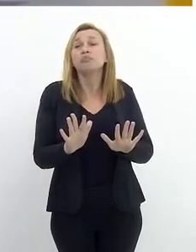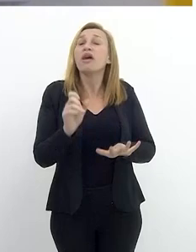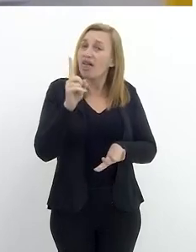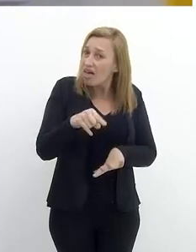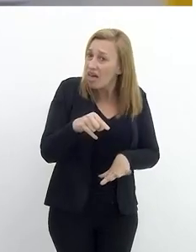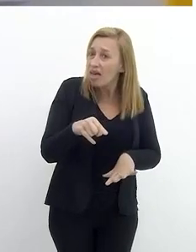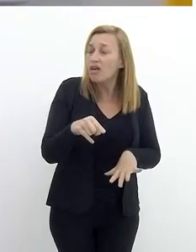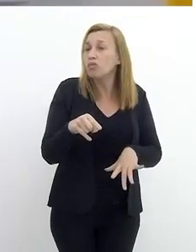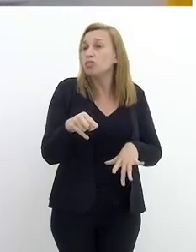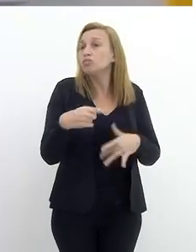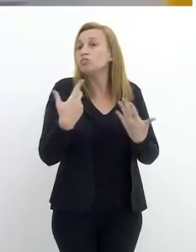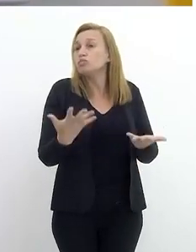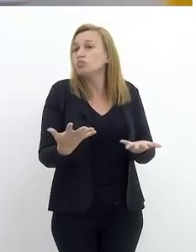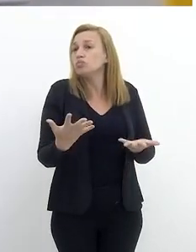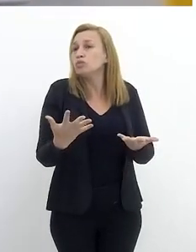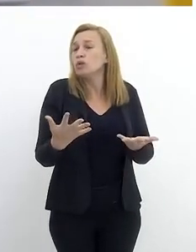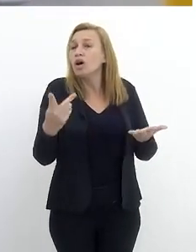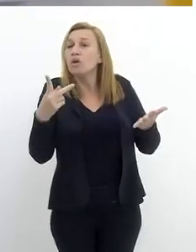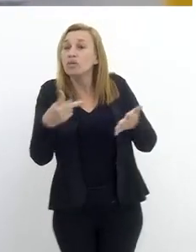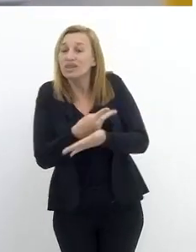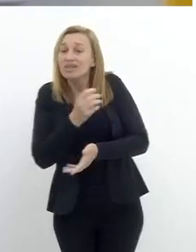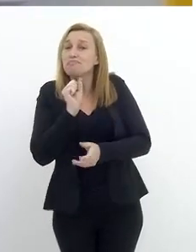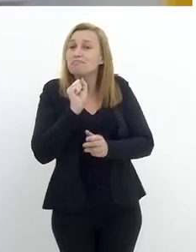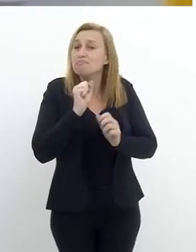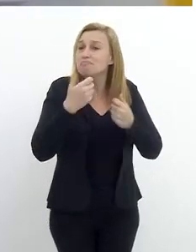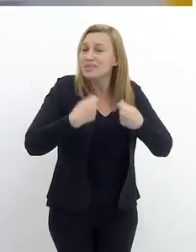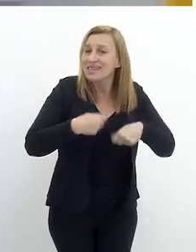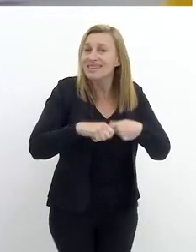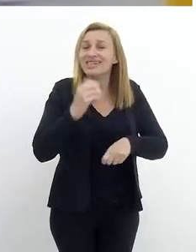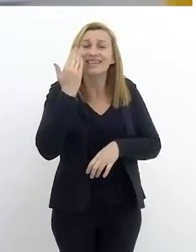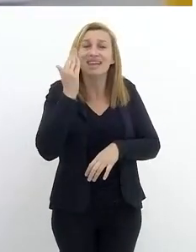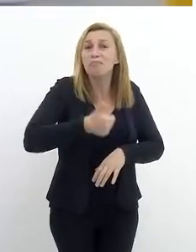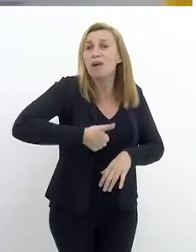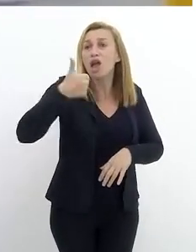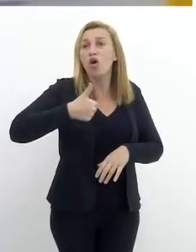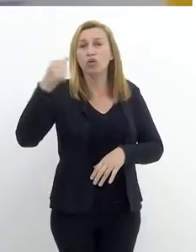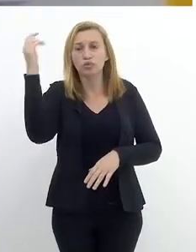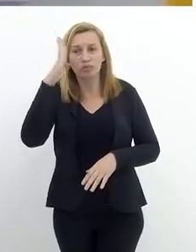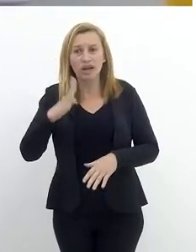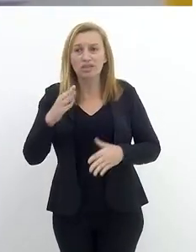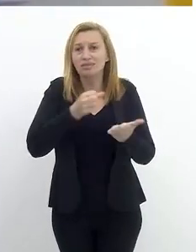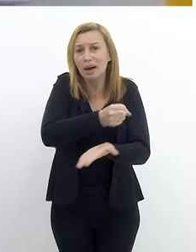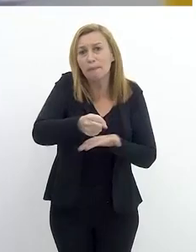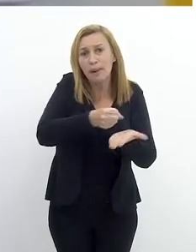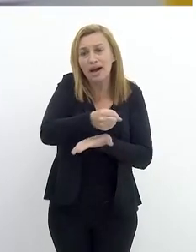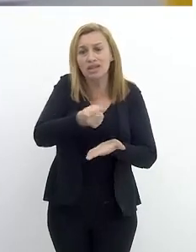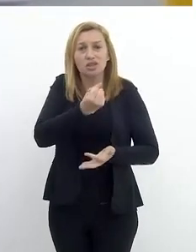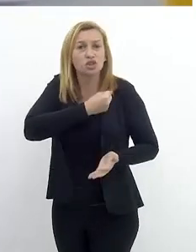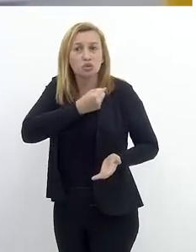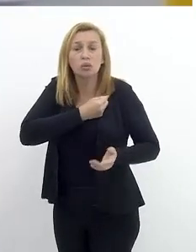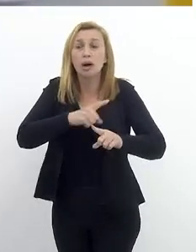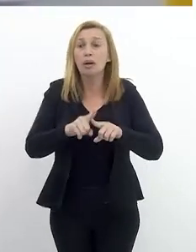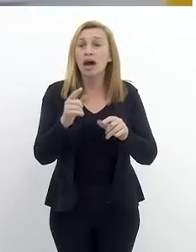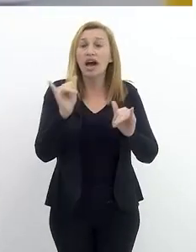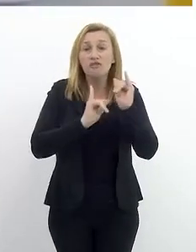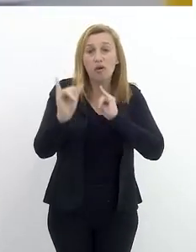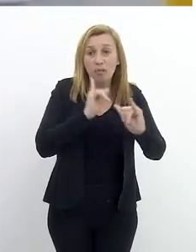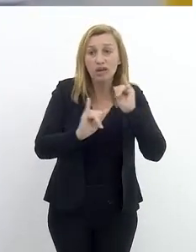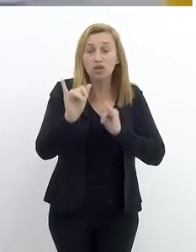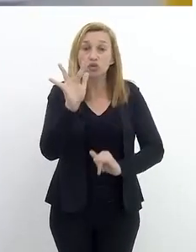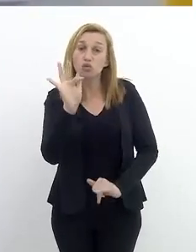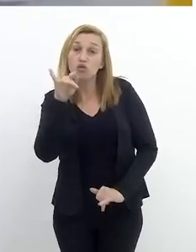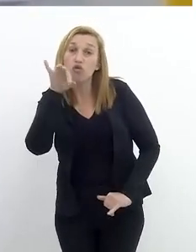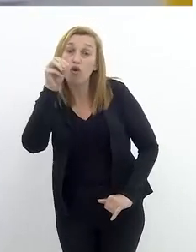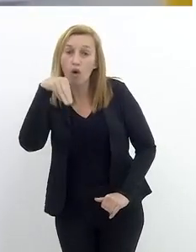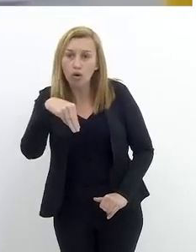é ainda um fenômeno que precisa se conhecer melhor no Brasil, com base em dados. E essas informações do fórum,